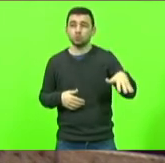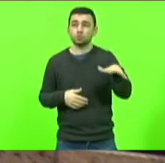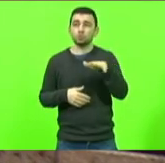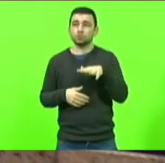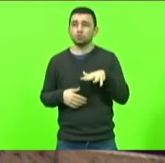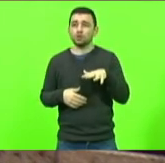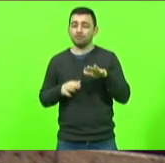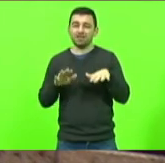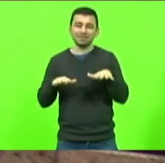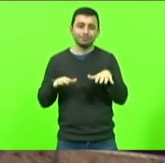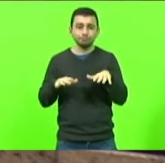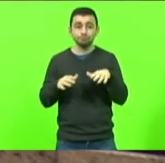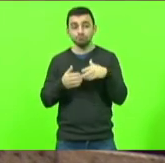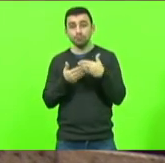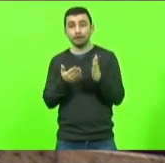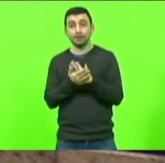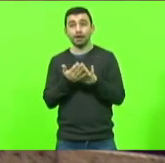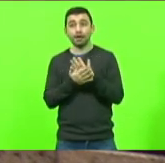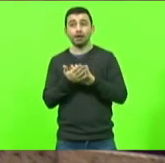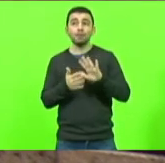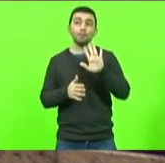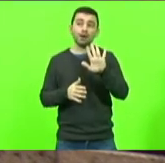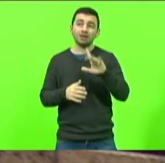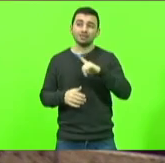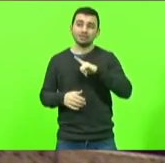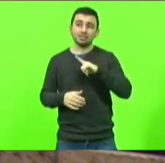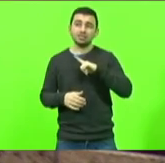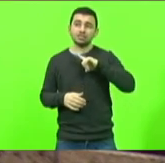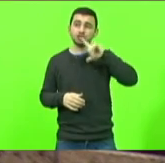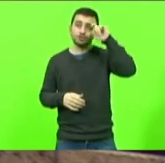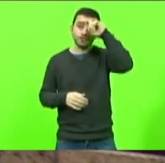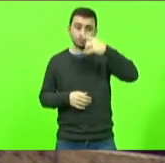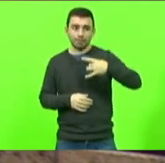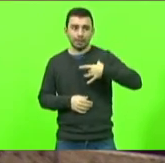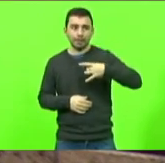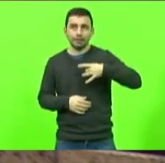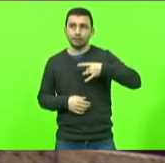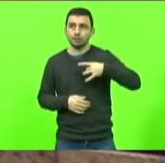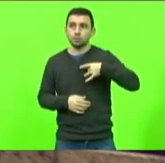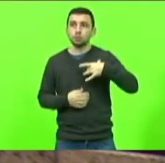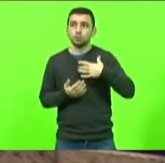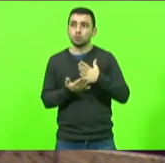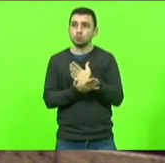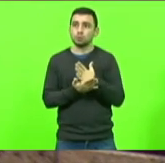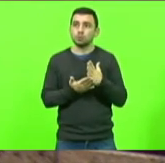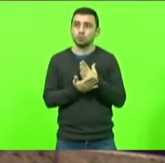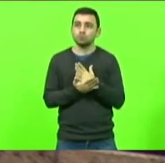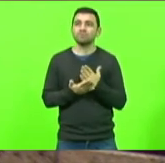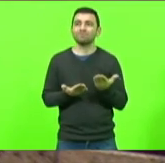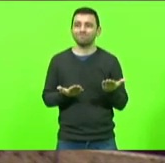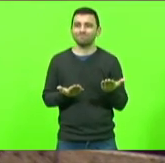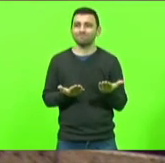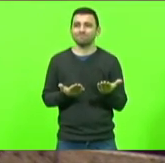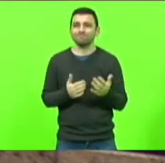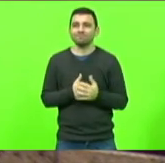perdas passaram por momentos de muito medo continuam passando e isso